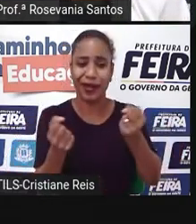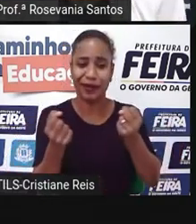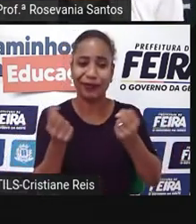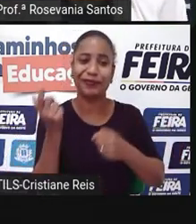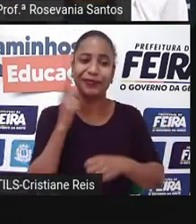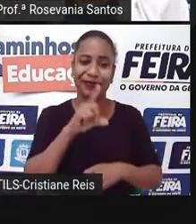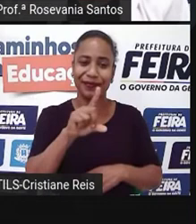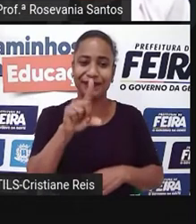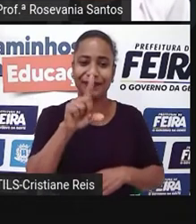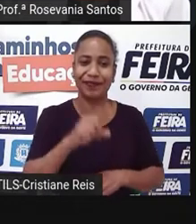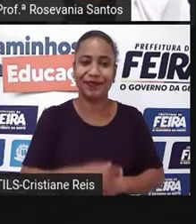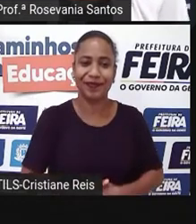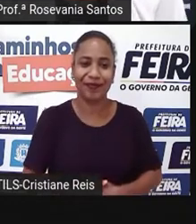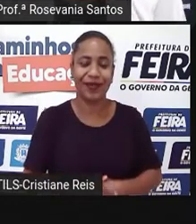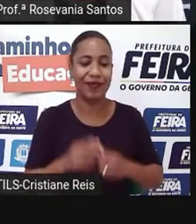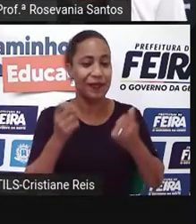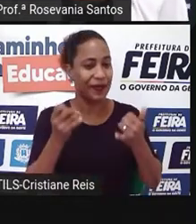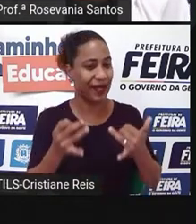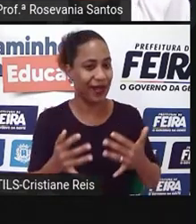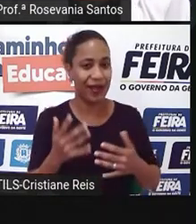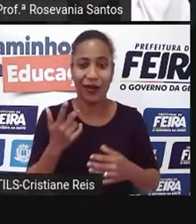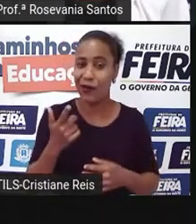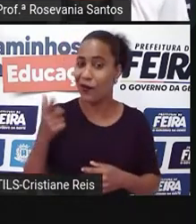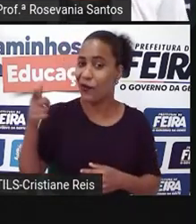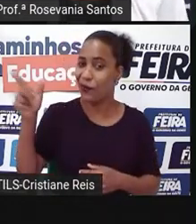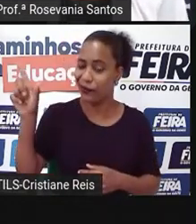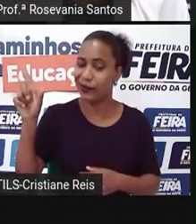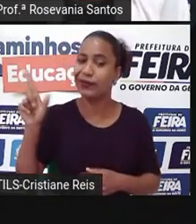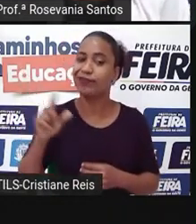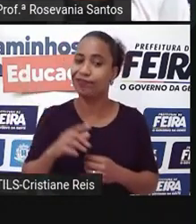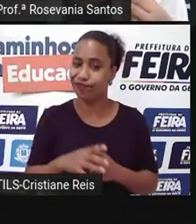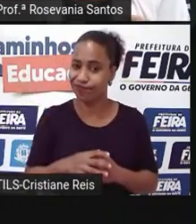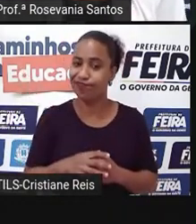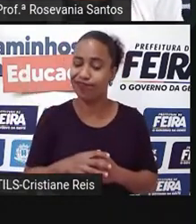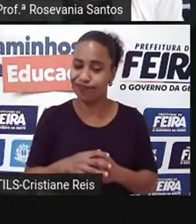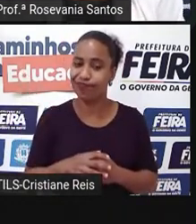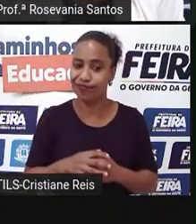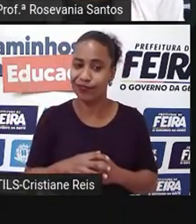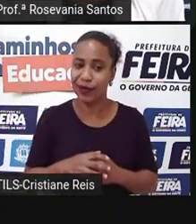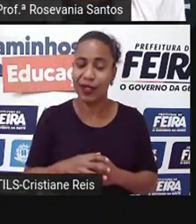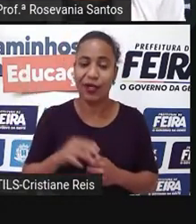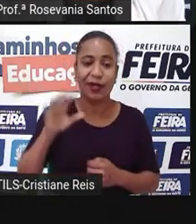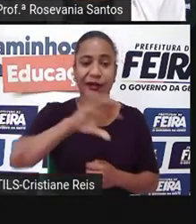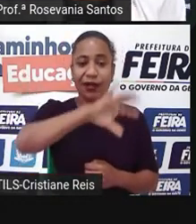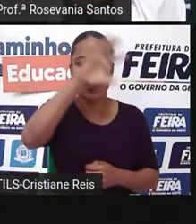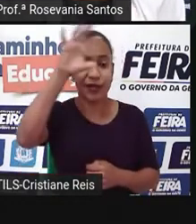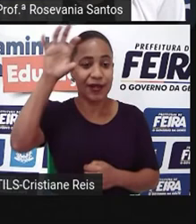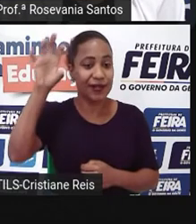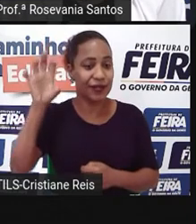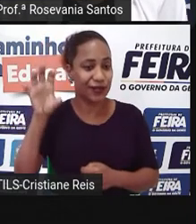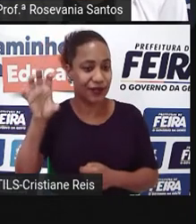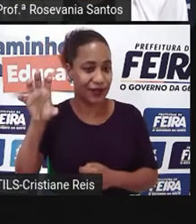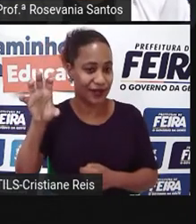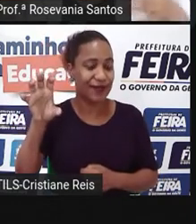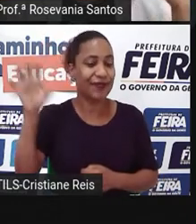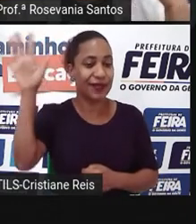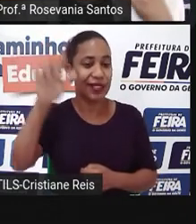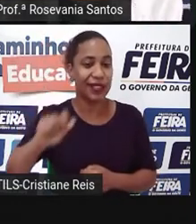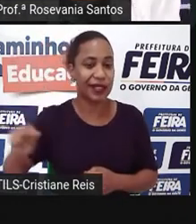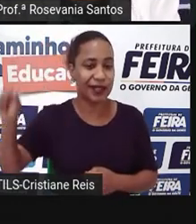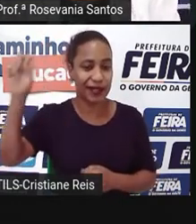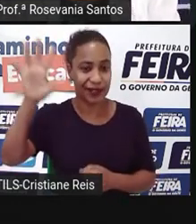falar agora de outra região que, infelizmente, né? Ela não tem esse desenvolvimento muito grande assim, porque durante muito tempo